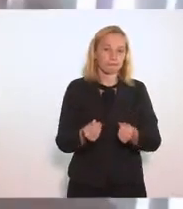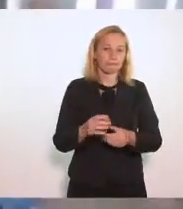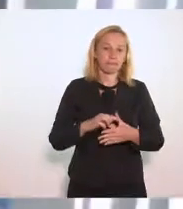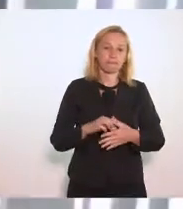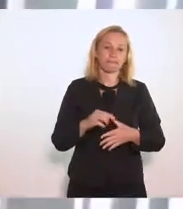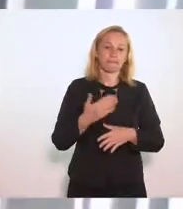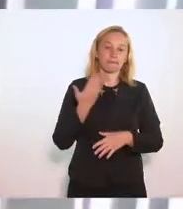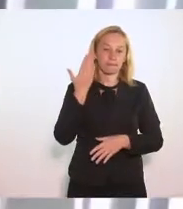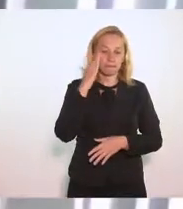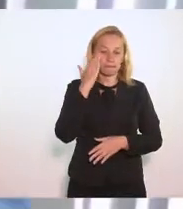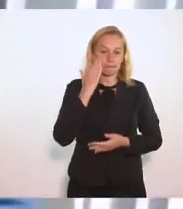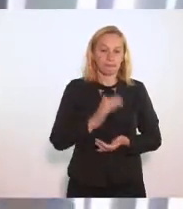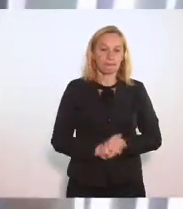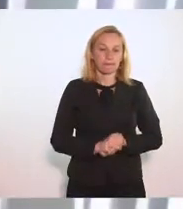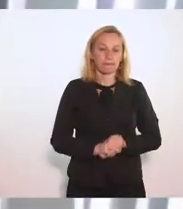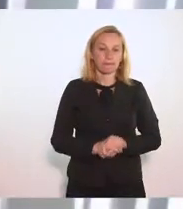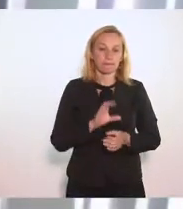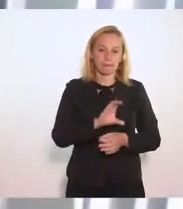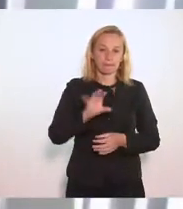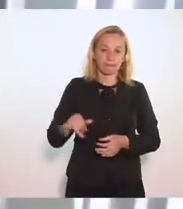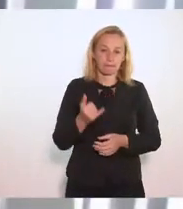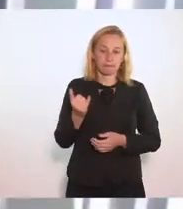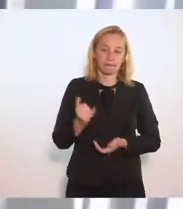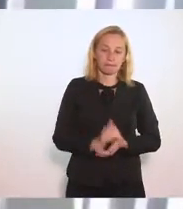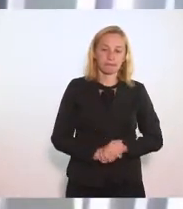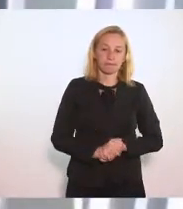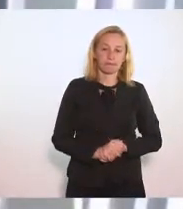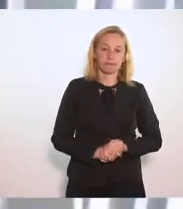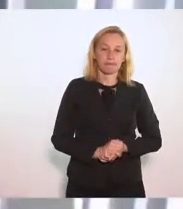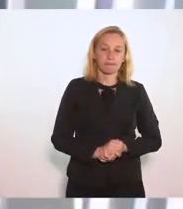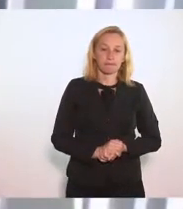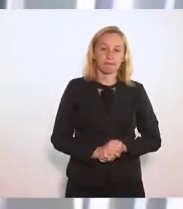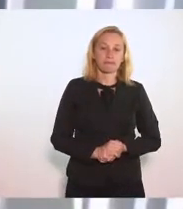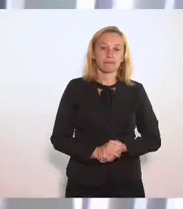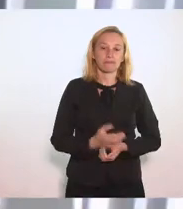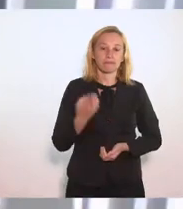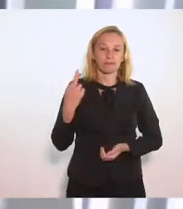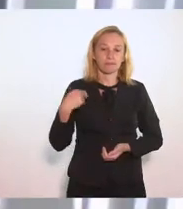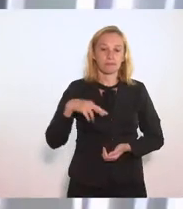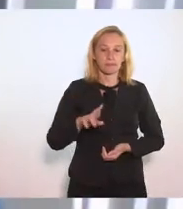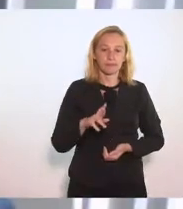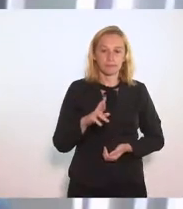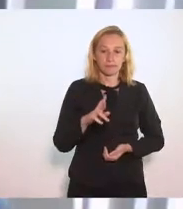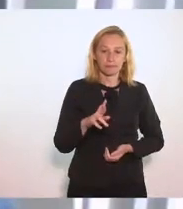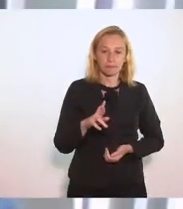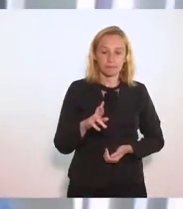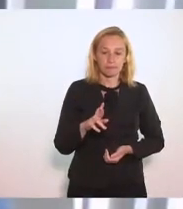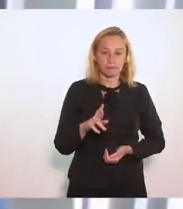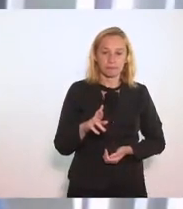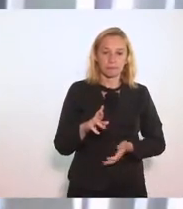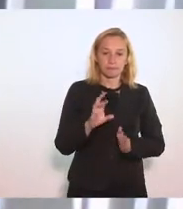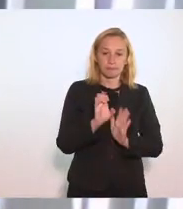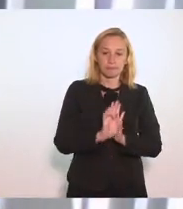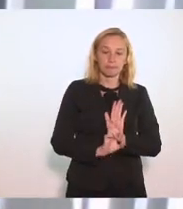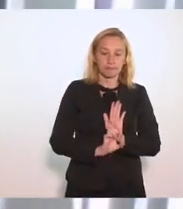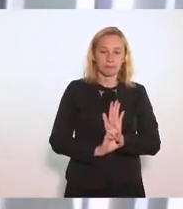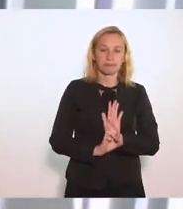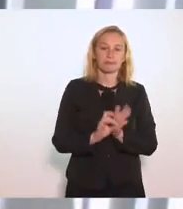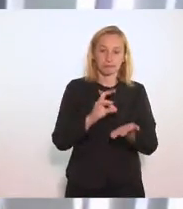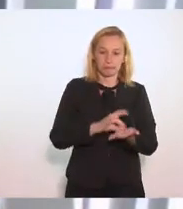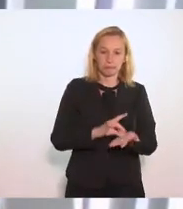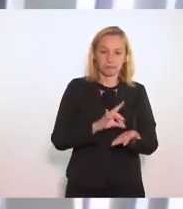compreendeu E absorveu O entendimento Sobre a rejeição Às emendas E a aprovação Do texto original